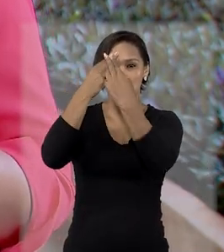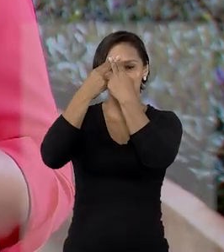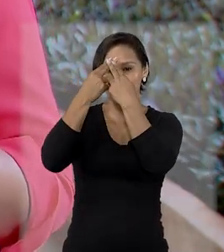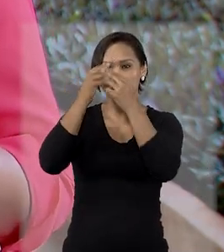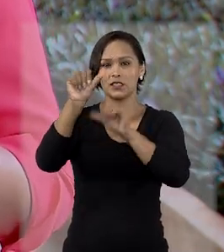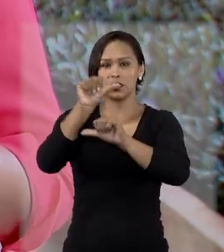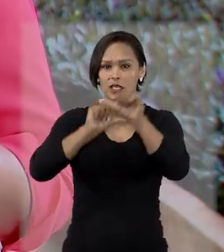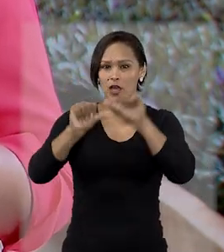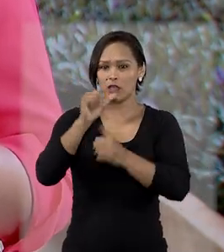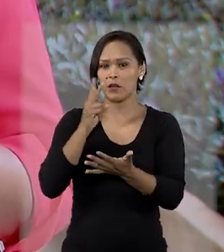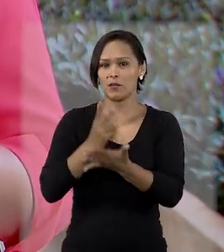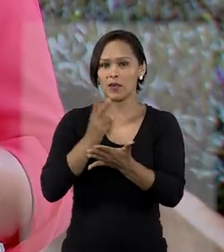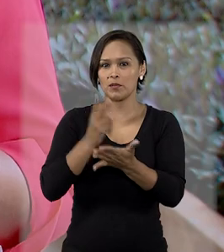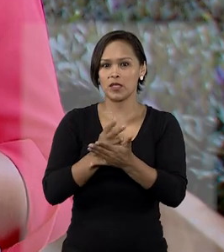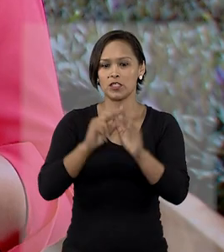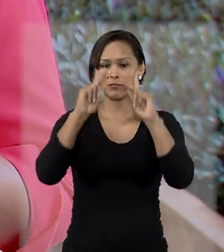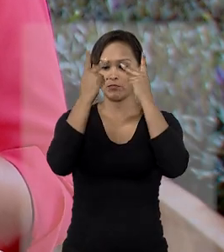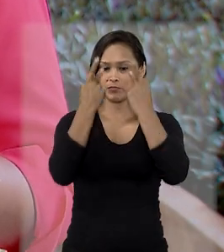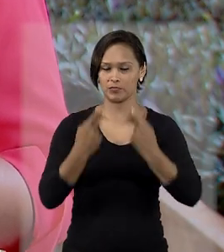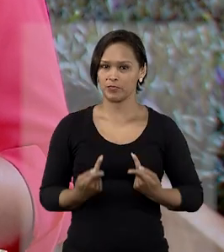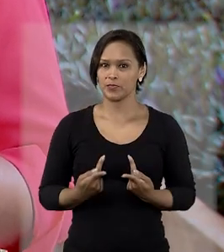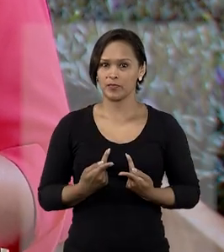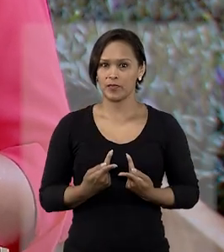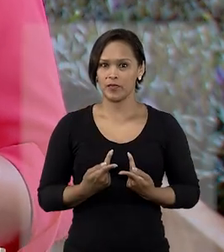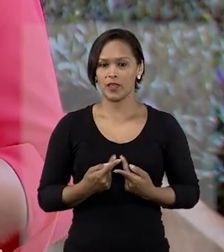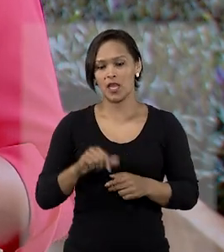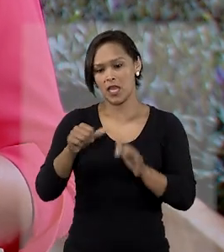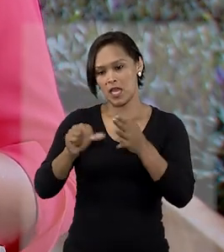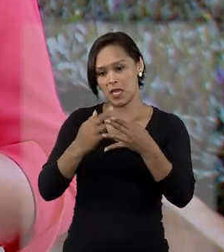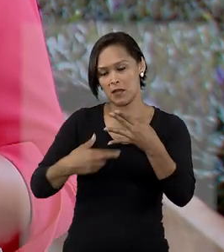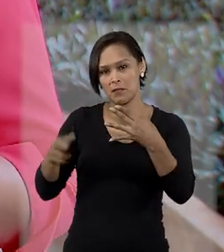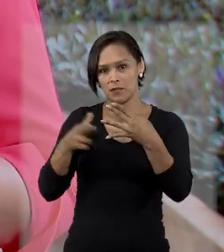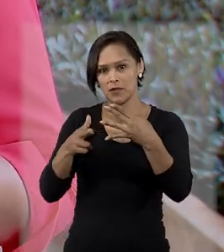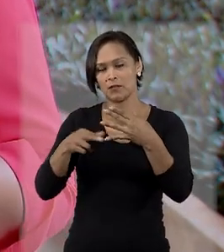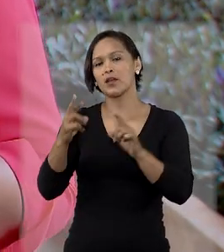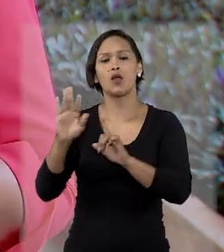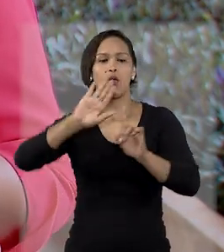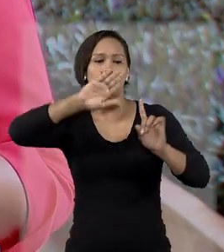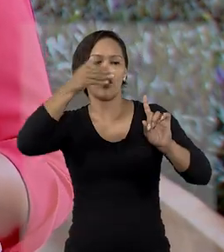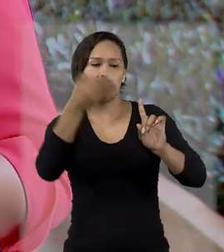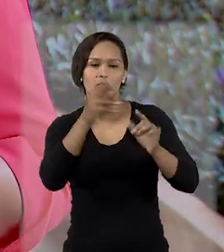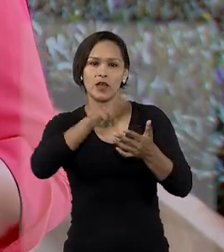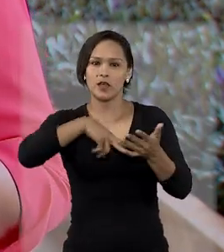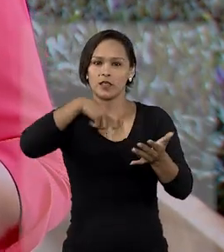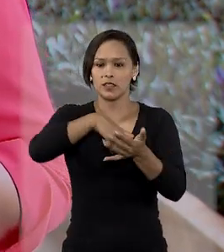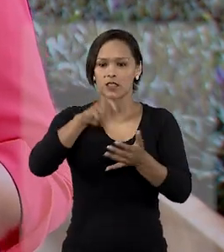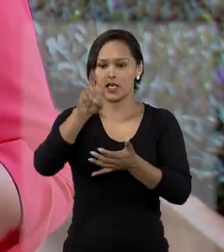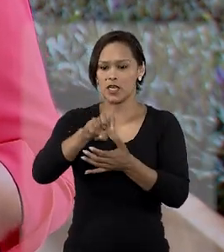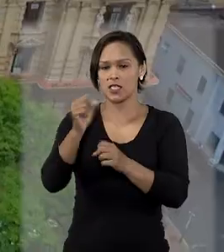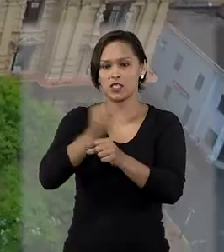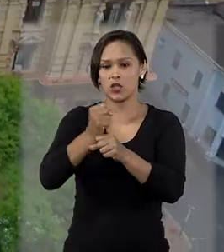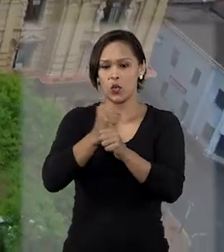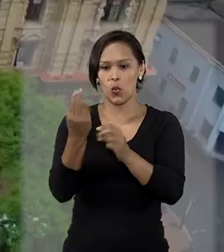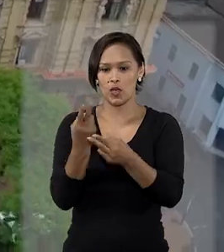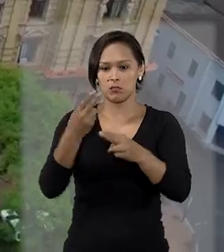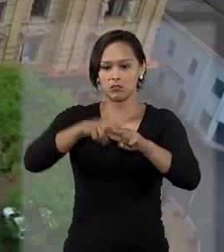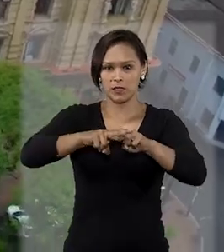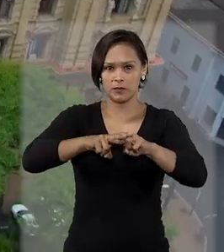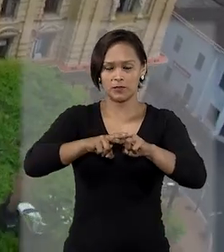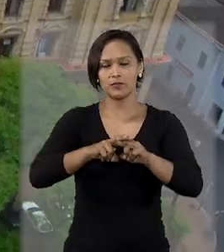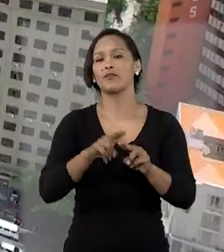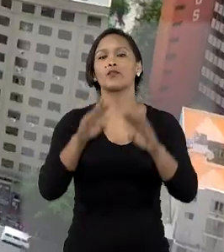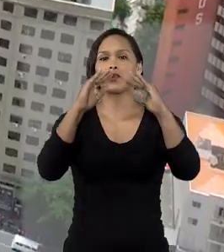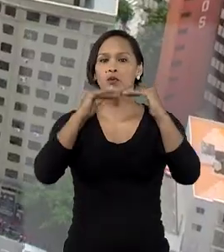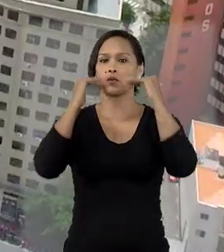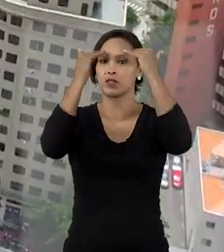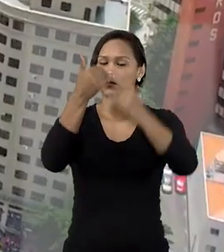permanente de personalidade. Em primeiro grau, o réu foi condenado a cinco anos de reclusão. O Tribunal de Justiça